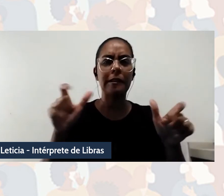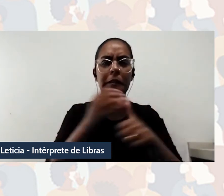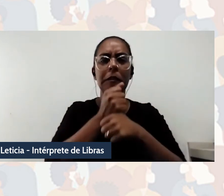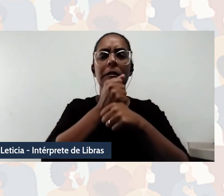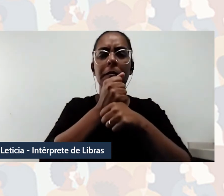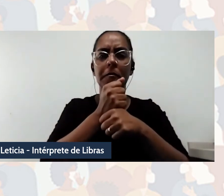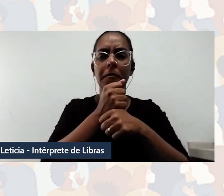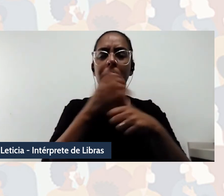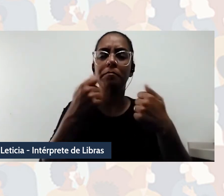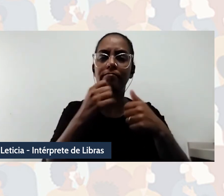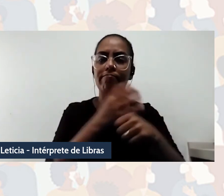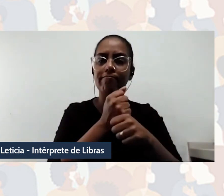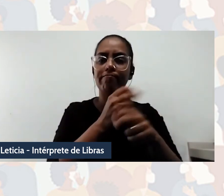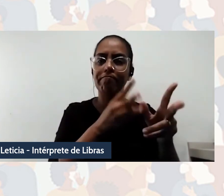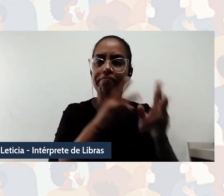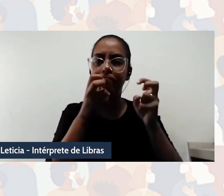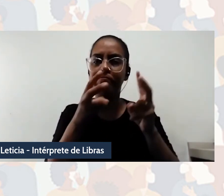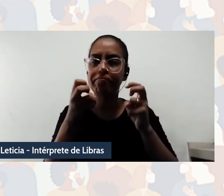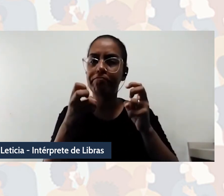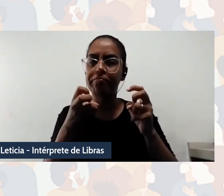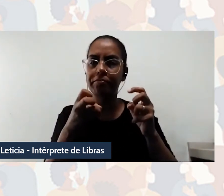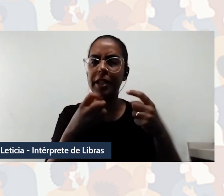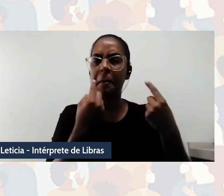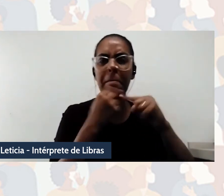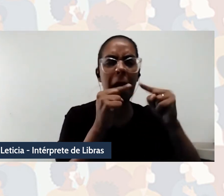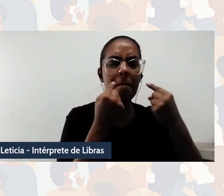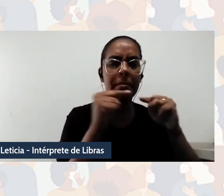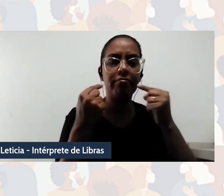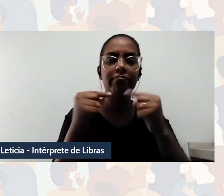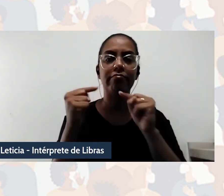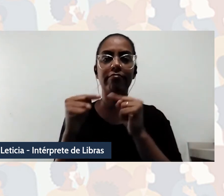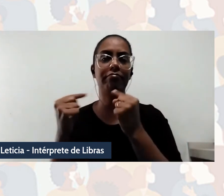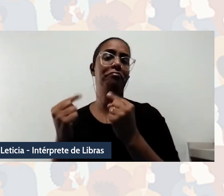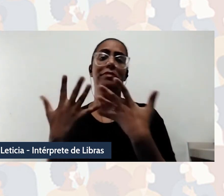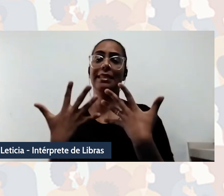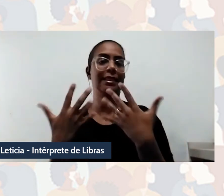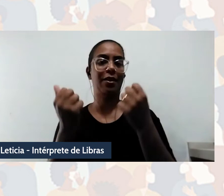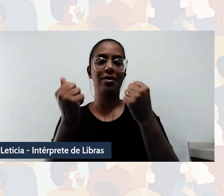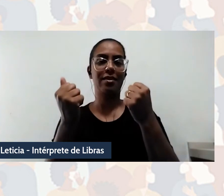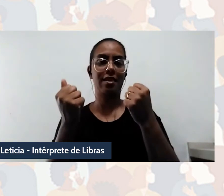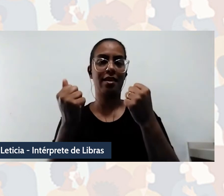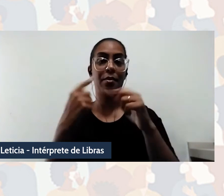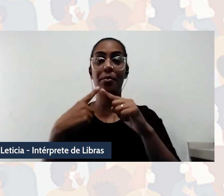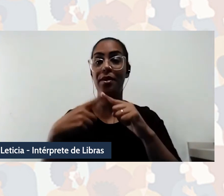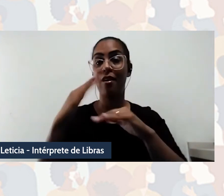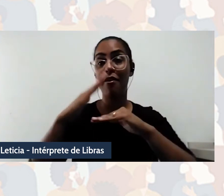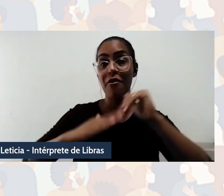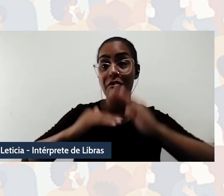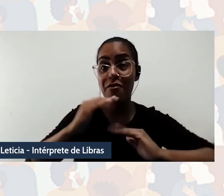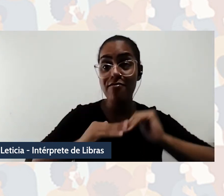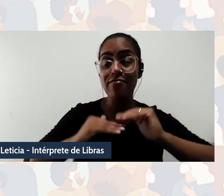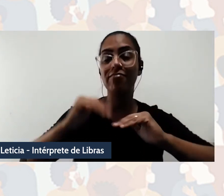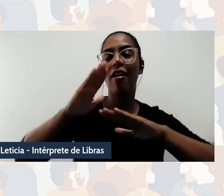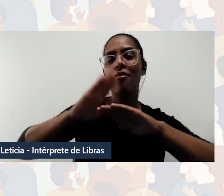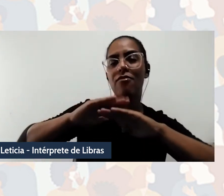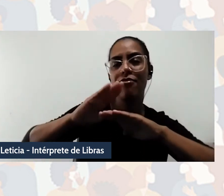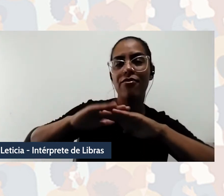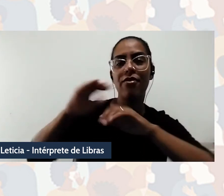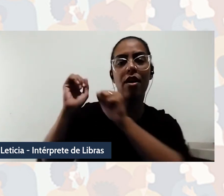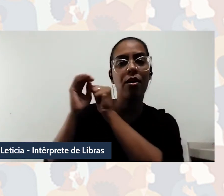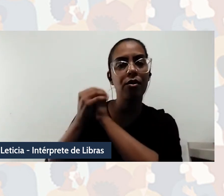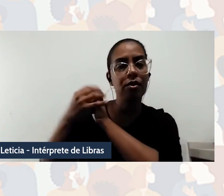identificá-las, criticá-las, interrompê-las, como parte de um pensar-fazer decolonial na educação